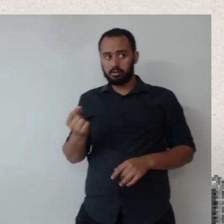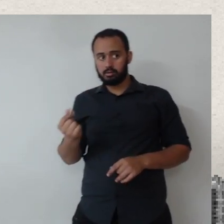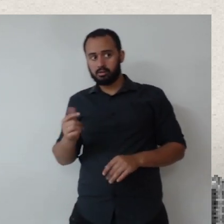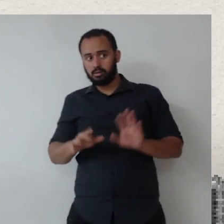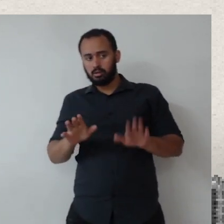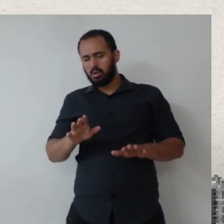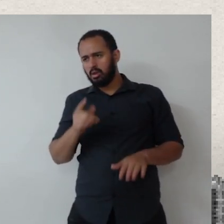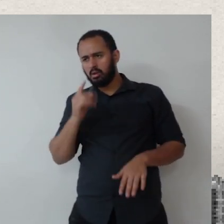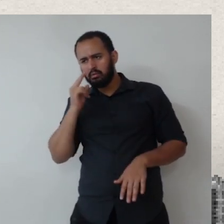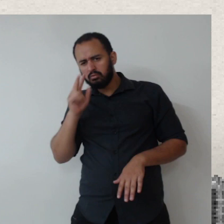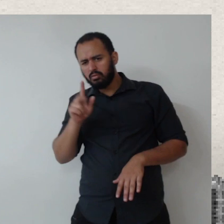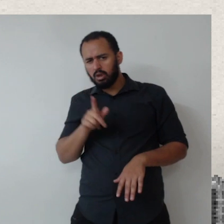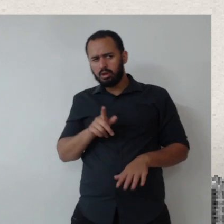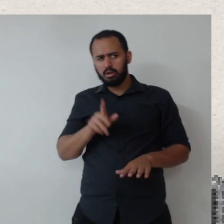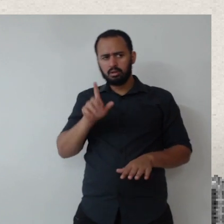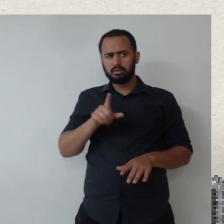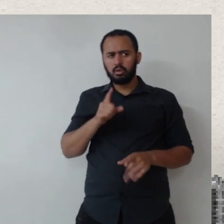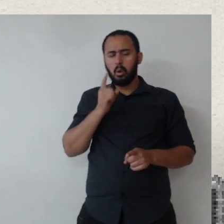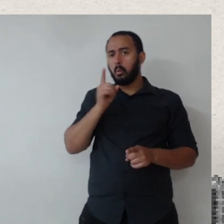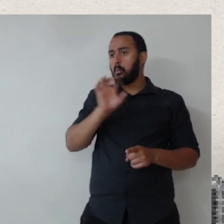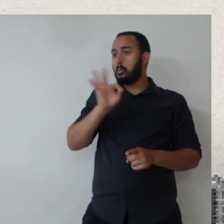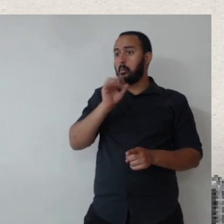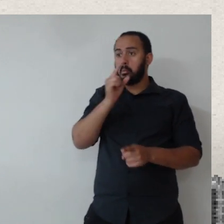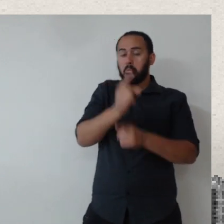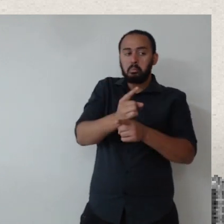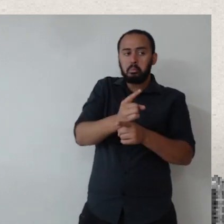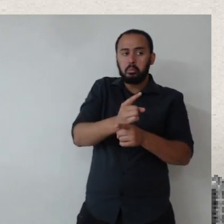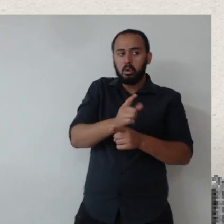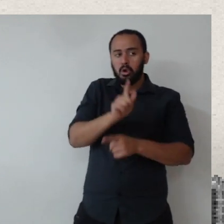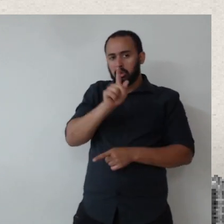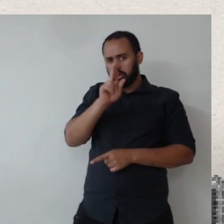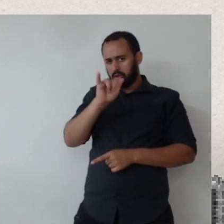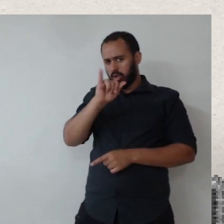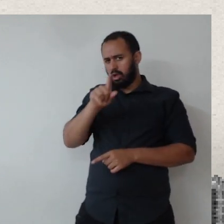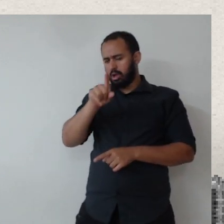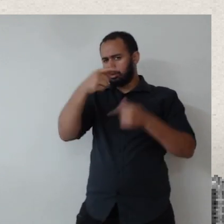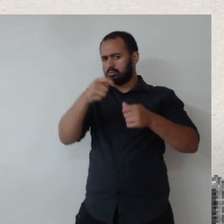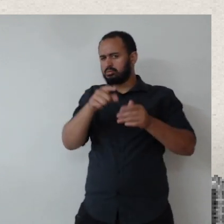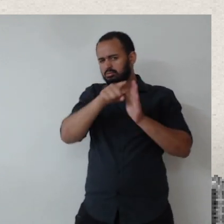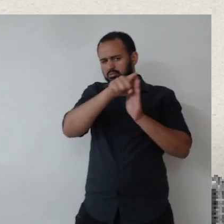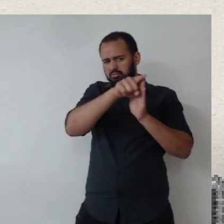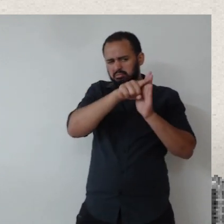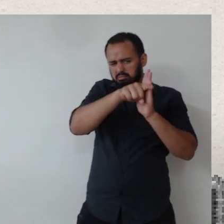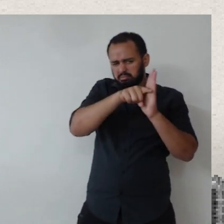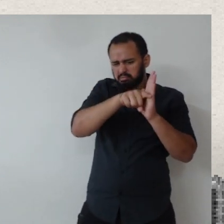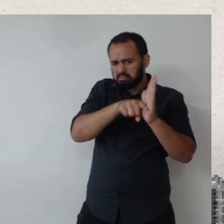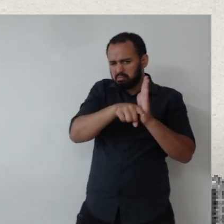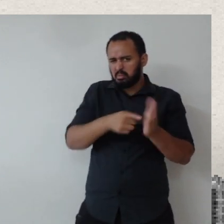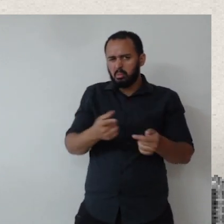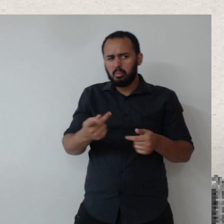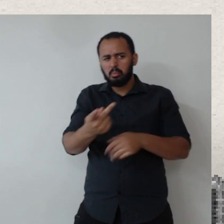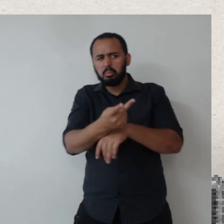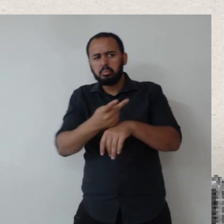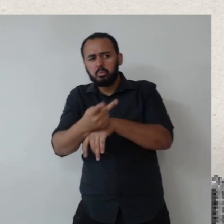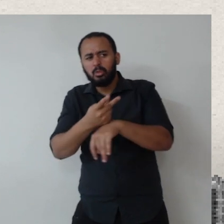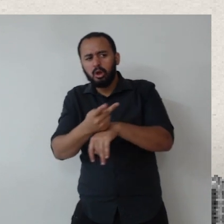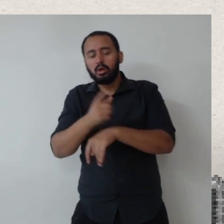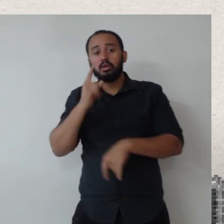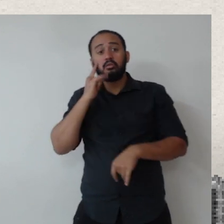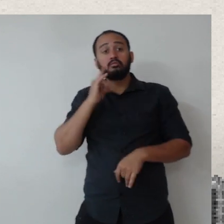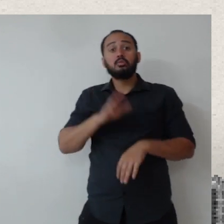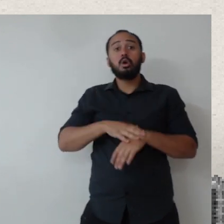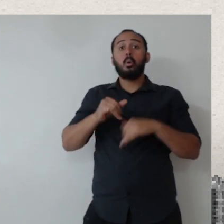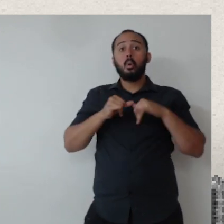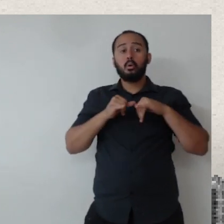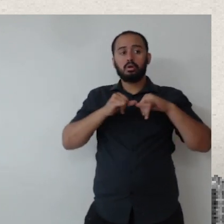nenhum guia. Vocês não encontraram nenhum guia. E vocês vão ter que fazer uma pesquisa de mercado mais aprimorada para ver se existe um mercado